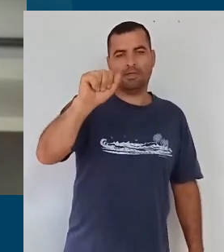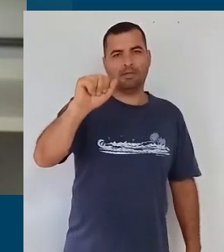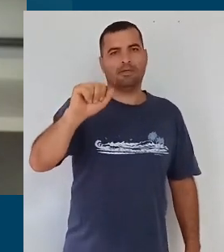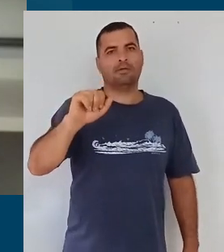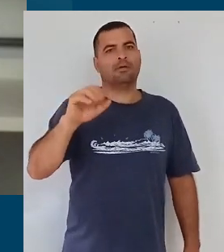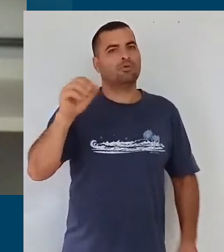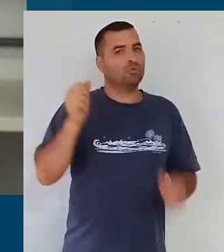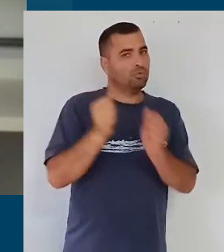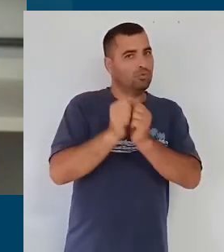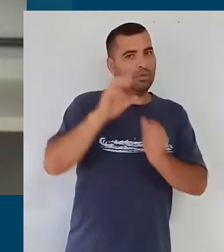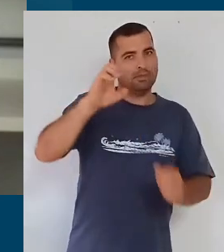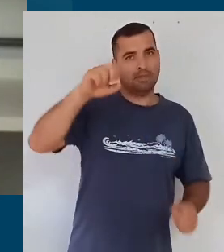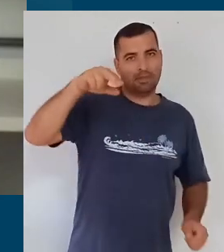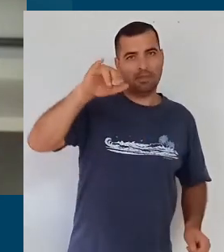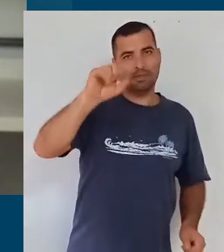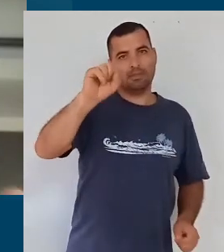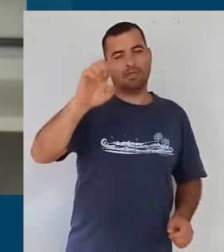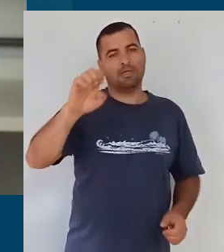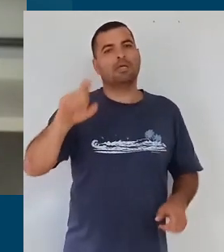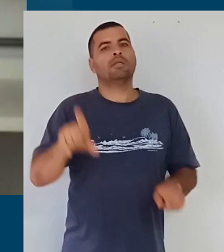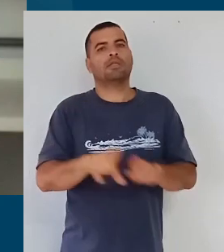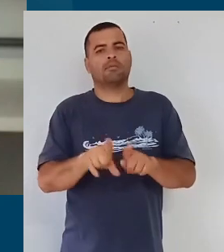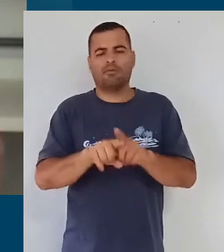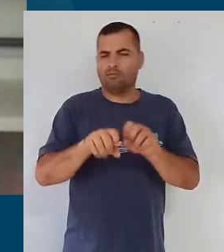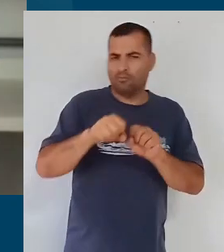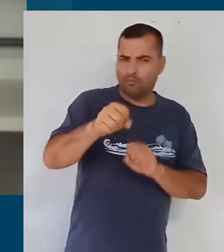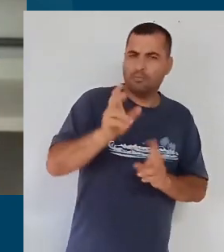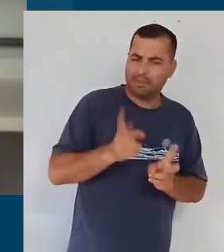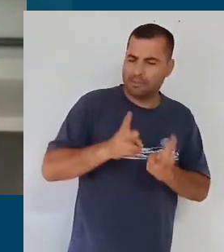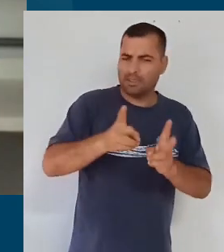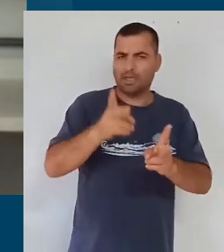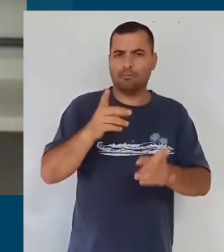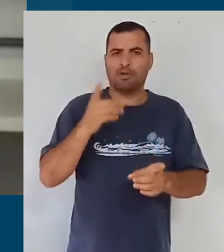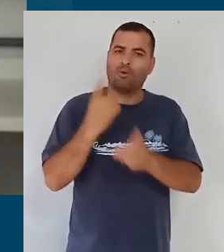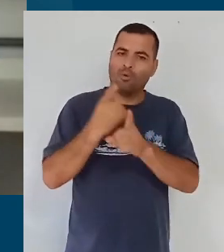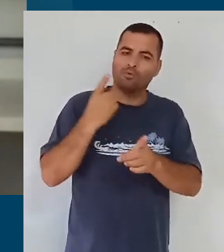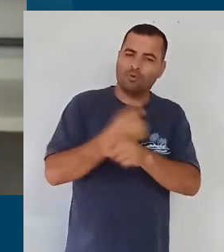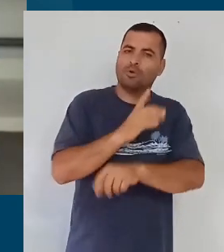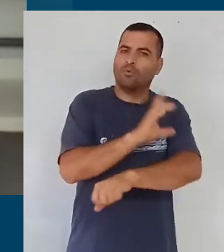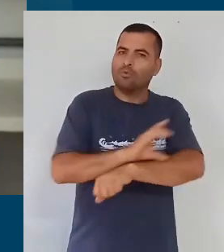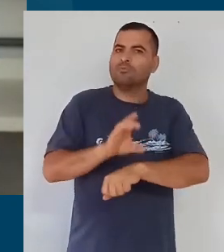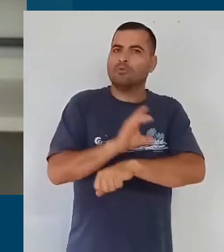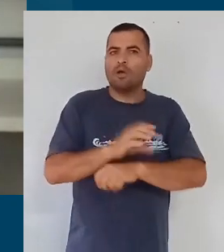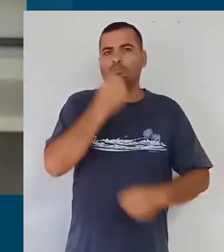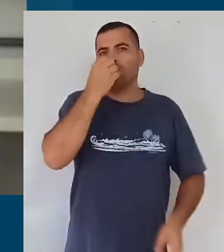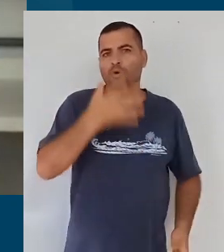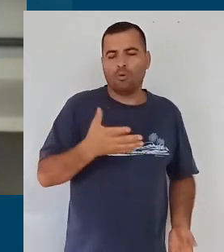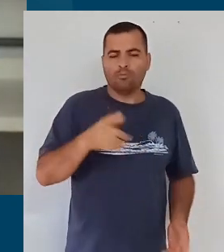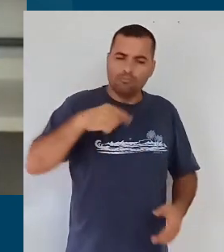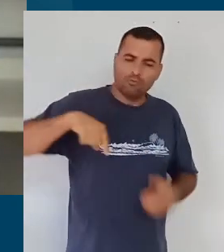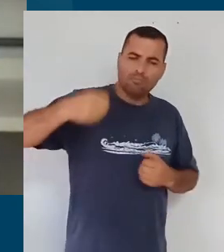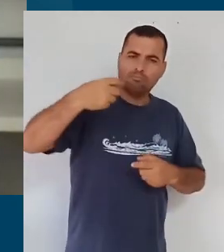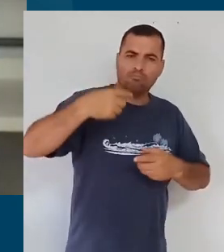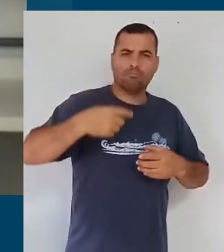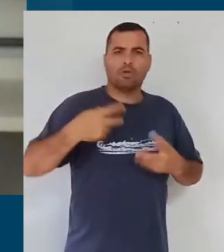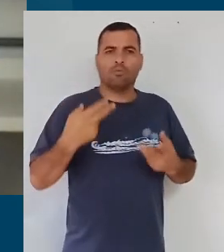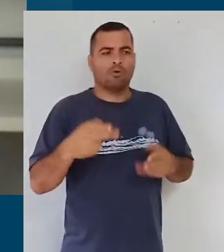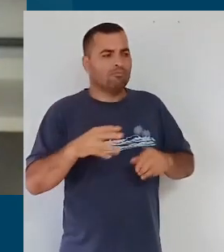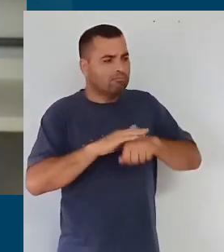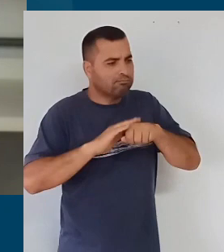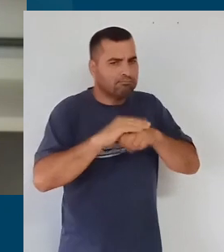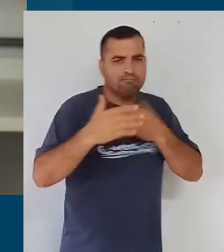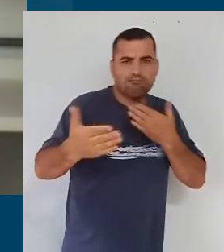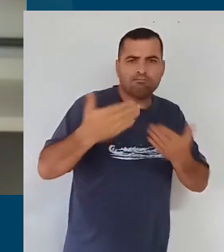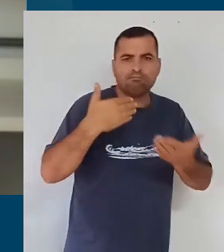sessão formativa nossa, e essas sessões formativas serviram para estimular alguns debates específicos em